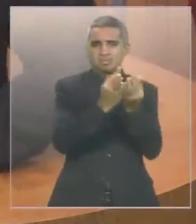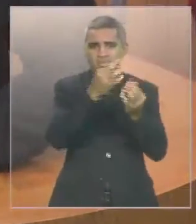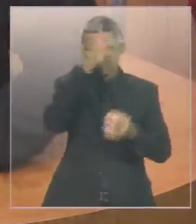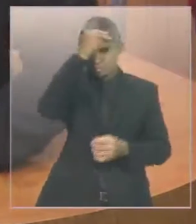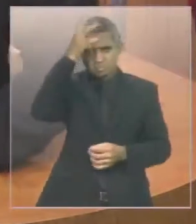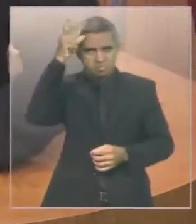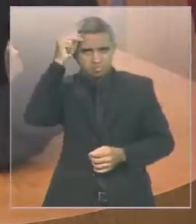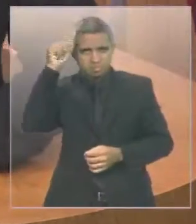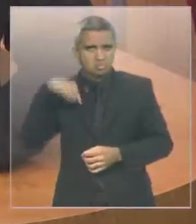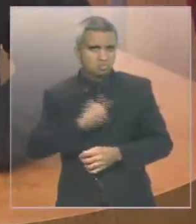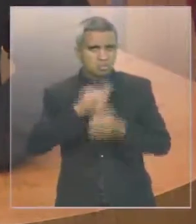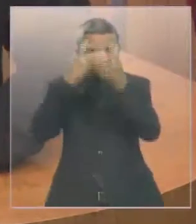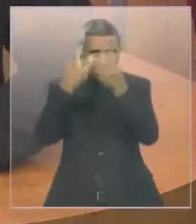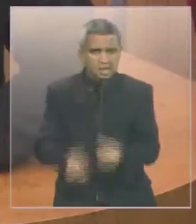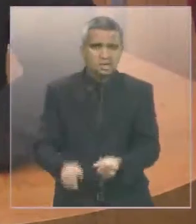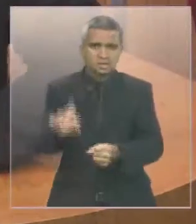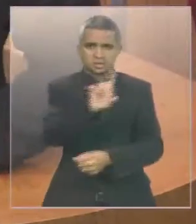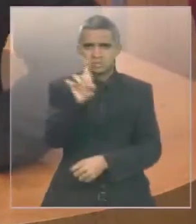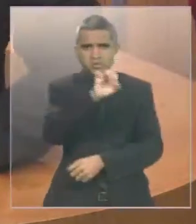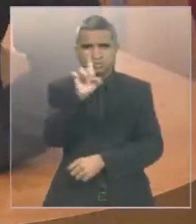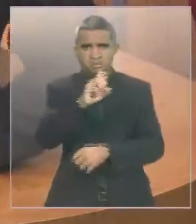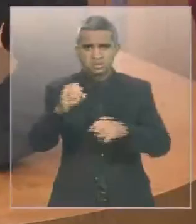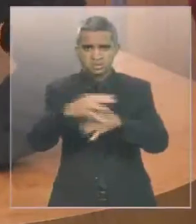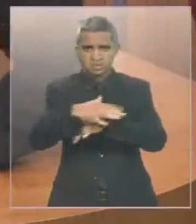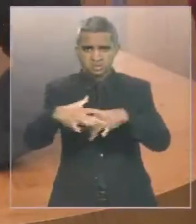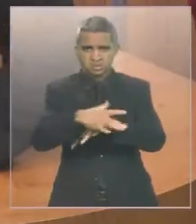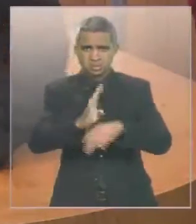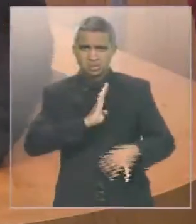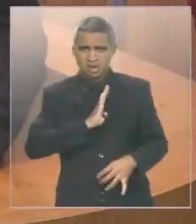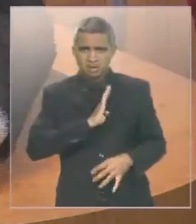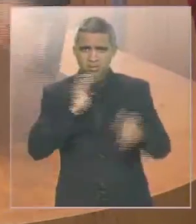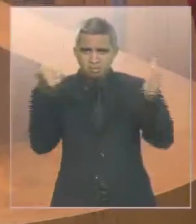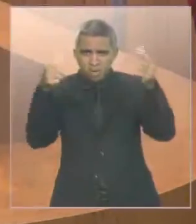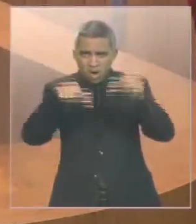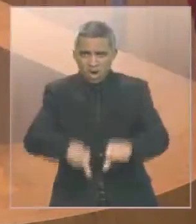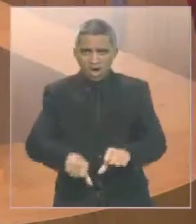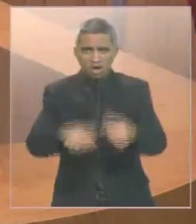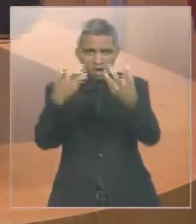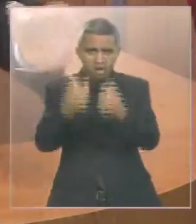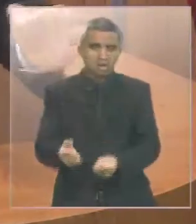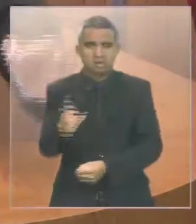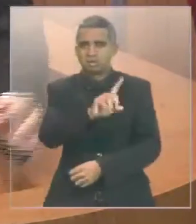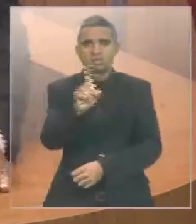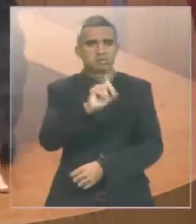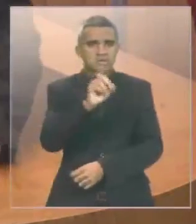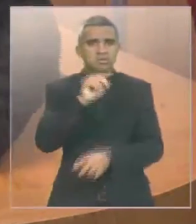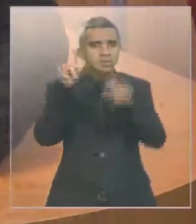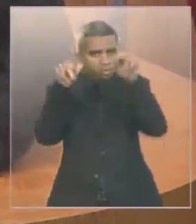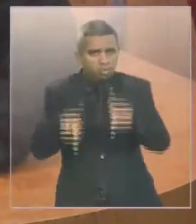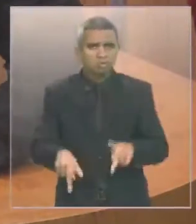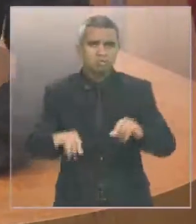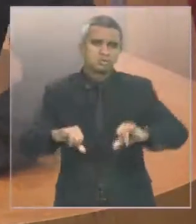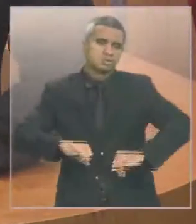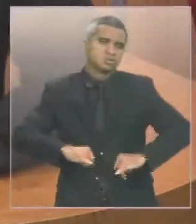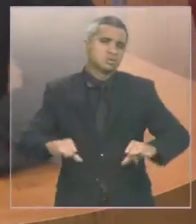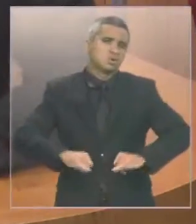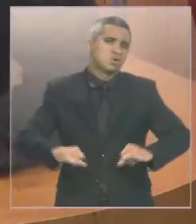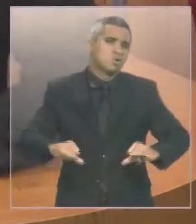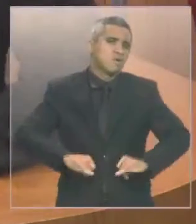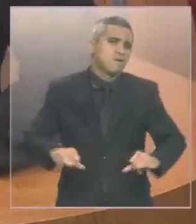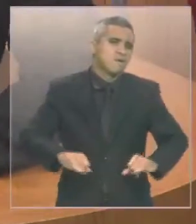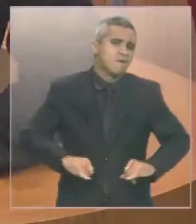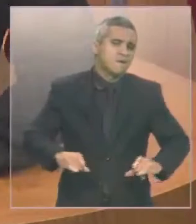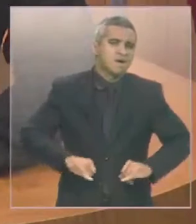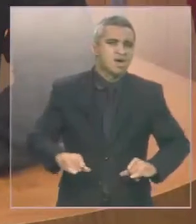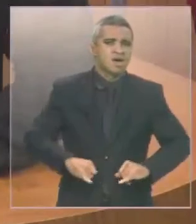mais que a situação de Bacabal piora a cada dia a população sofre a cada dia e as únicas pessoas